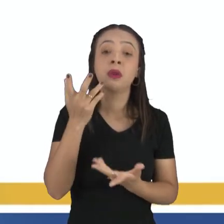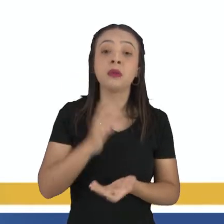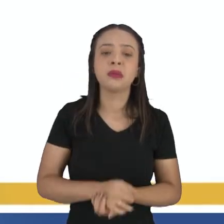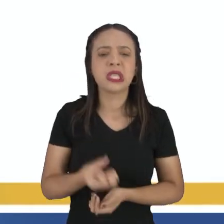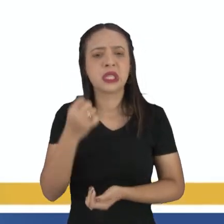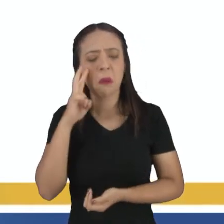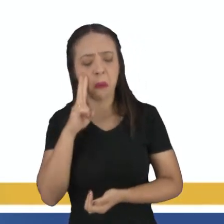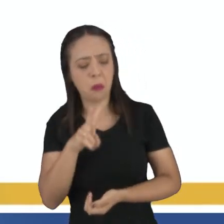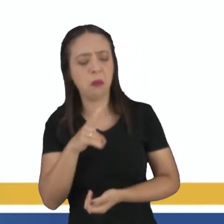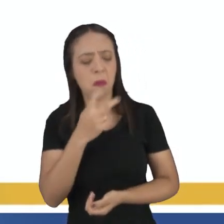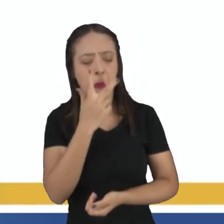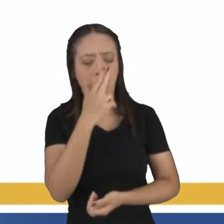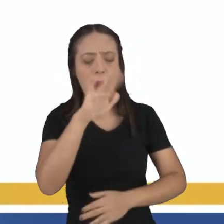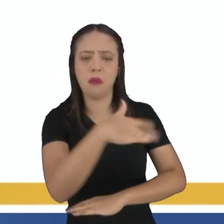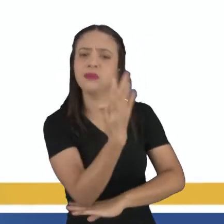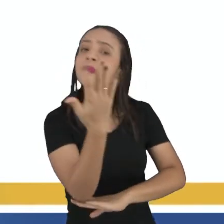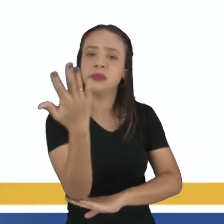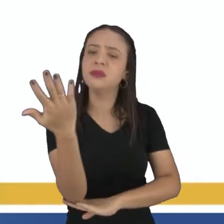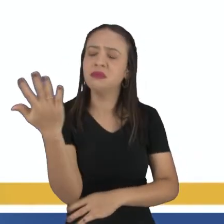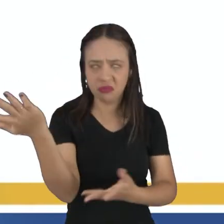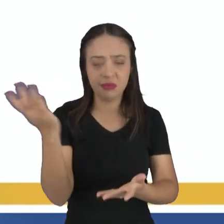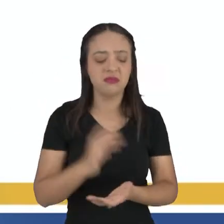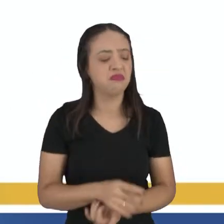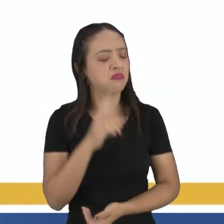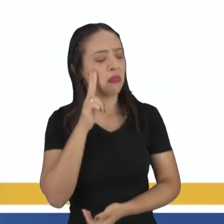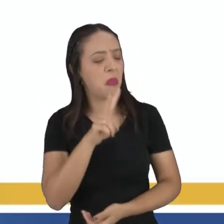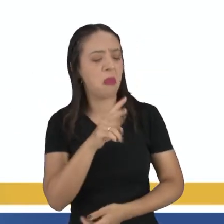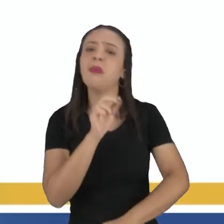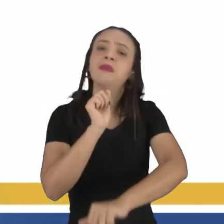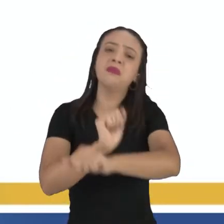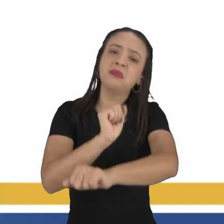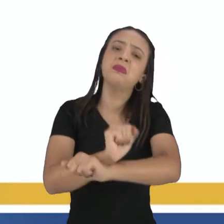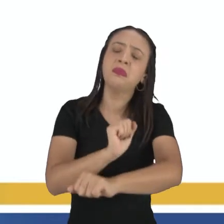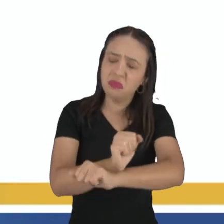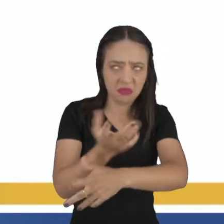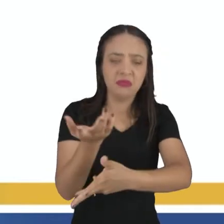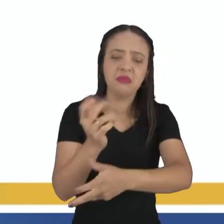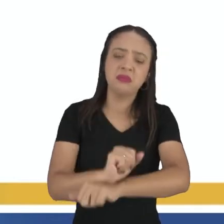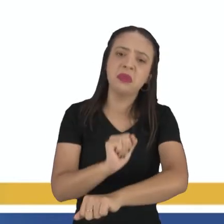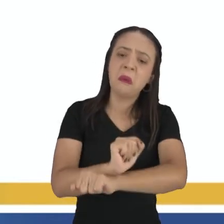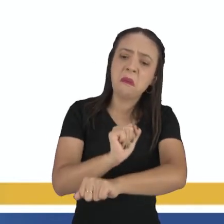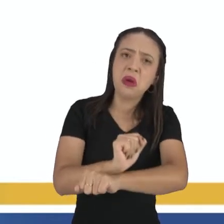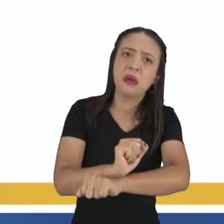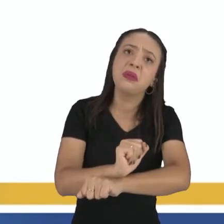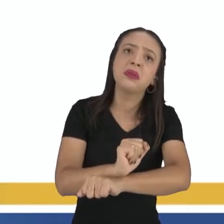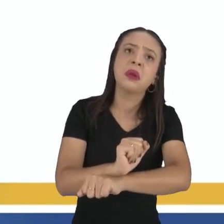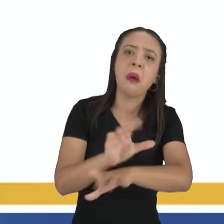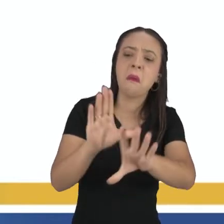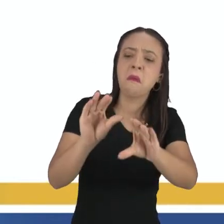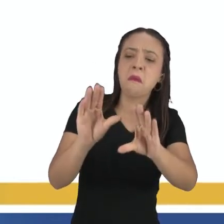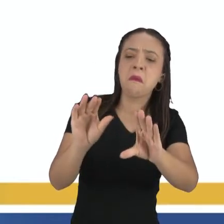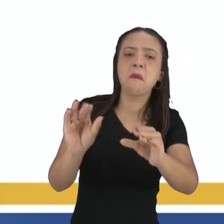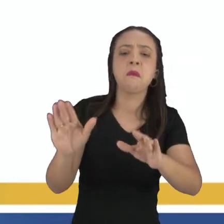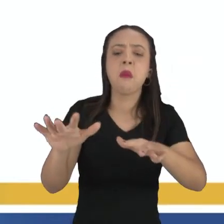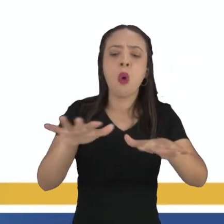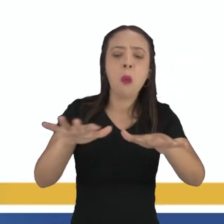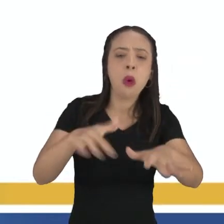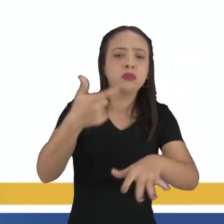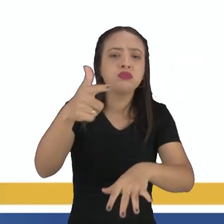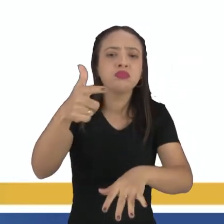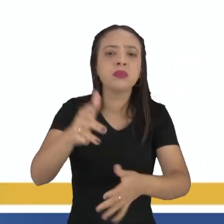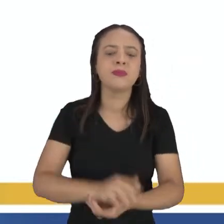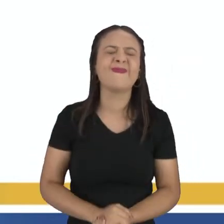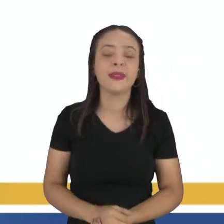vista, ele parece até uma planta. Você vê ali, ele está fixo, ele é céssio, não se move. Então,